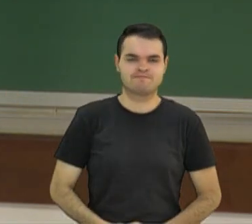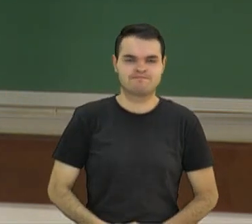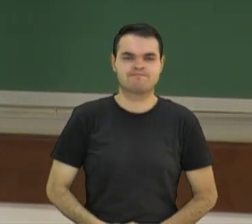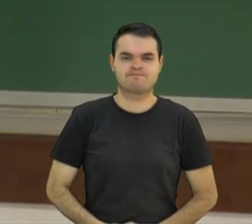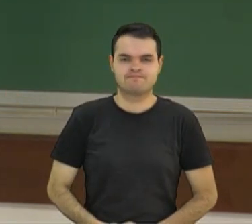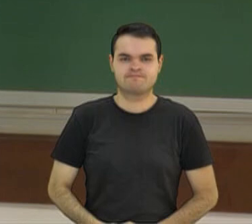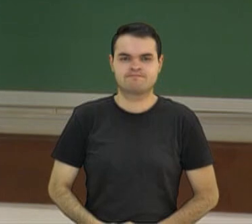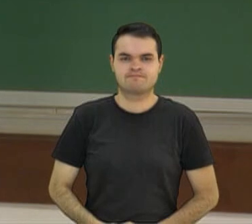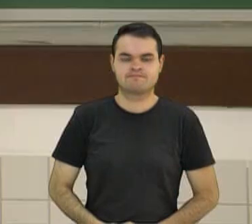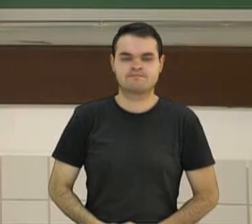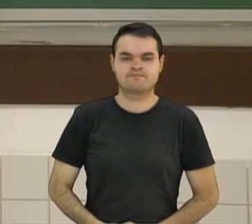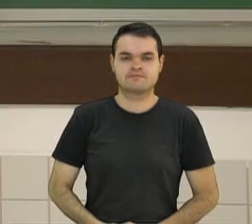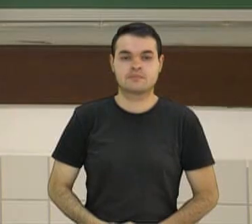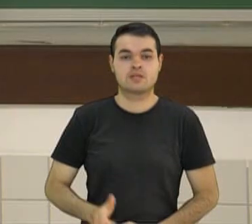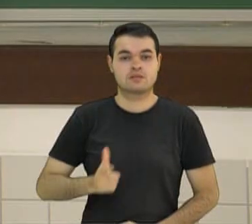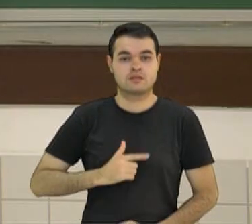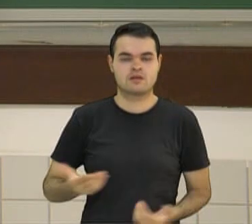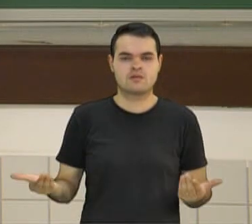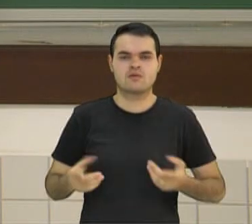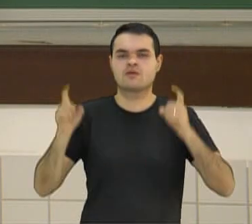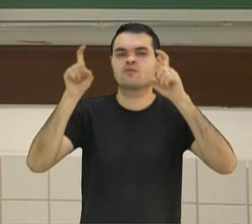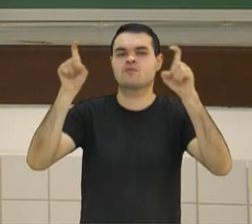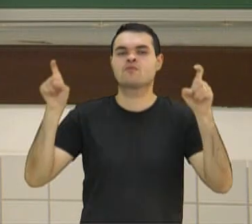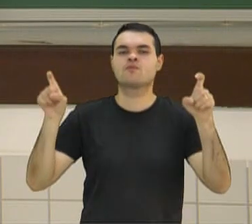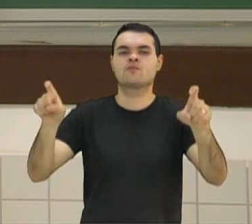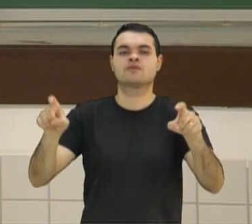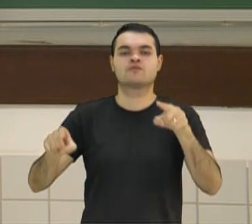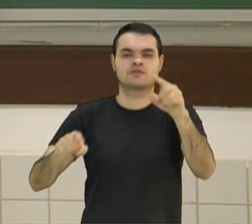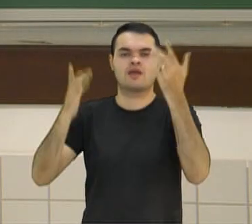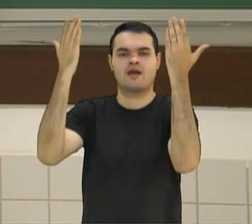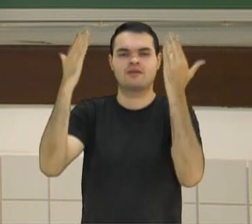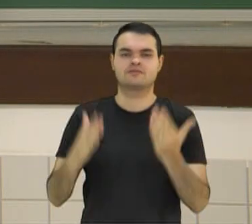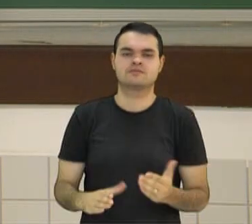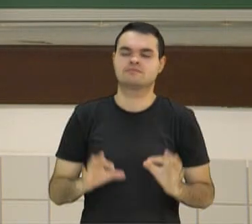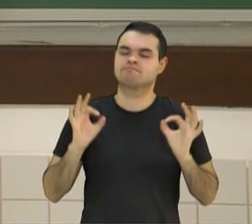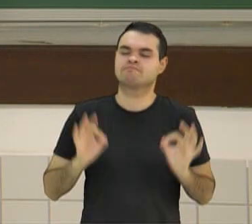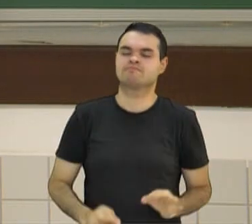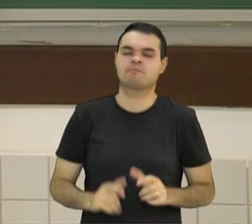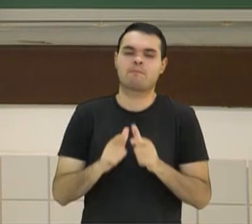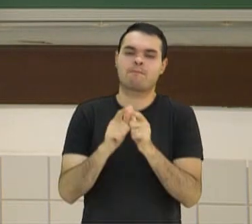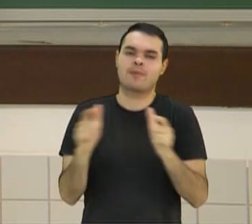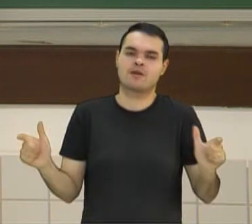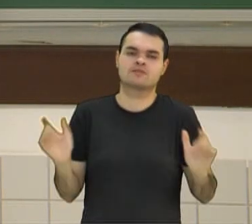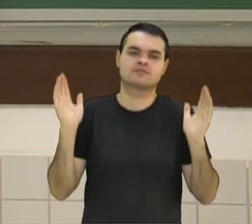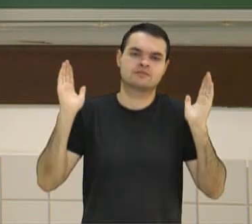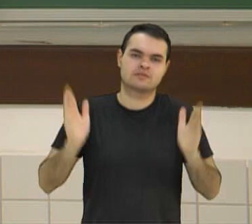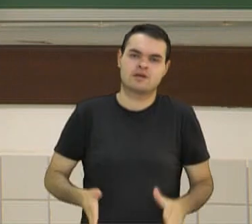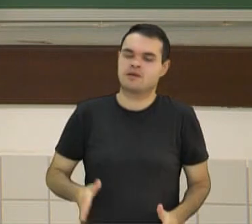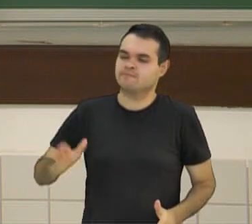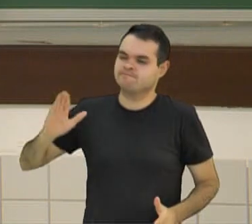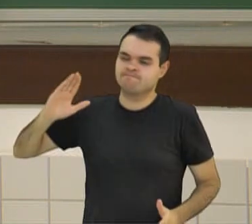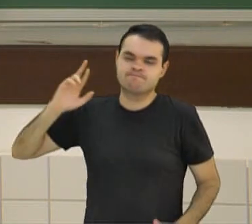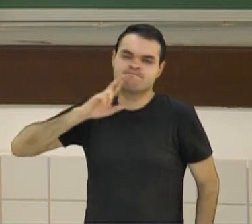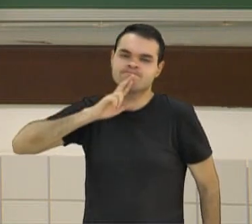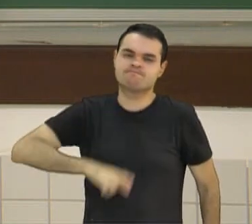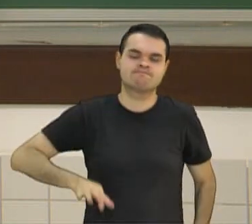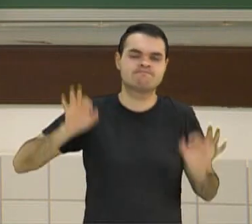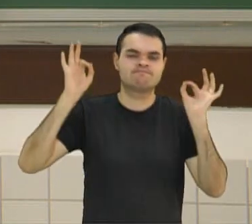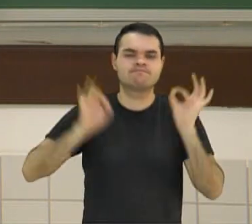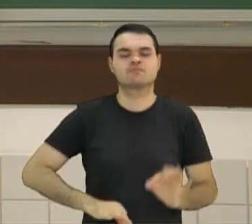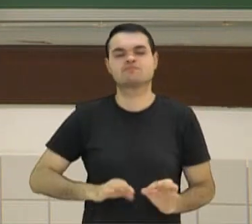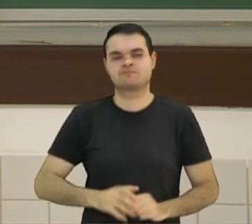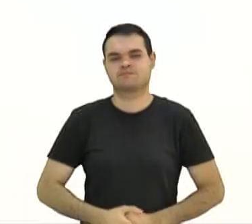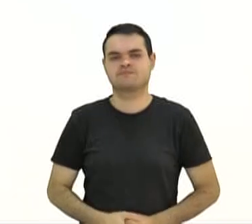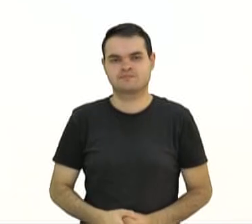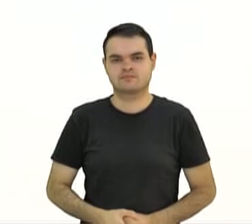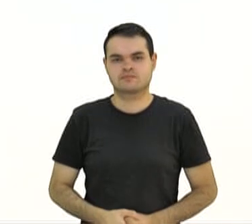Nós temos um quiz para que você analise. Eu tenho certeza que a maioria de vocês já matou a charada. Mas vamos fazer o nosso